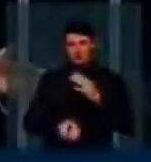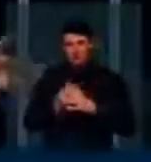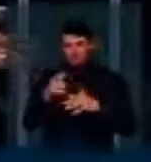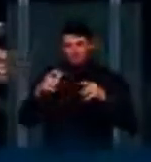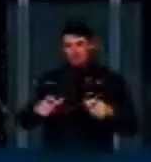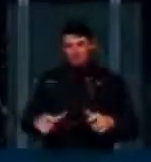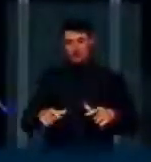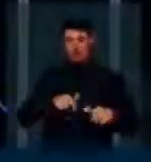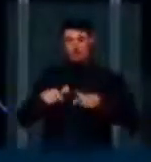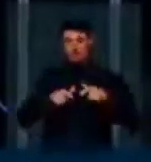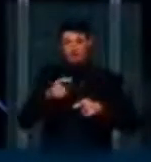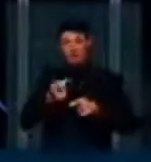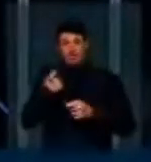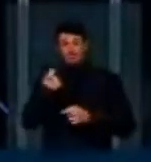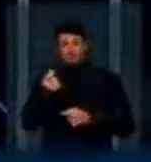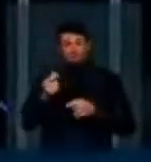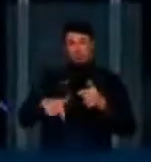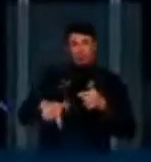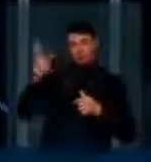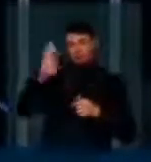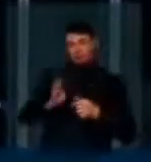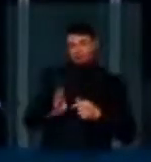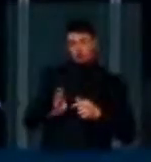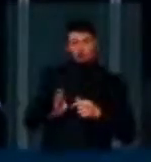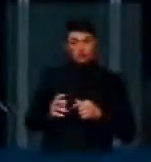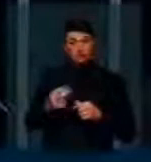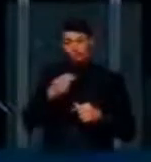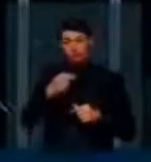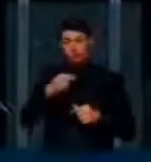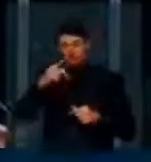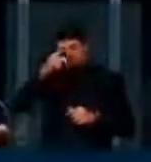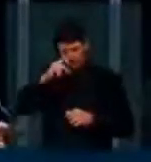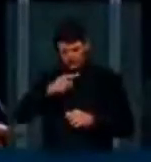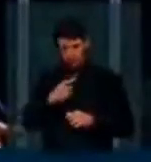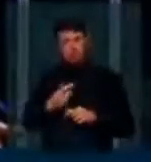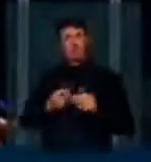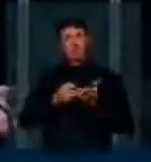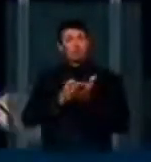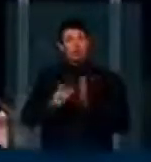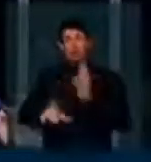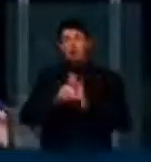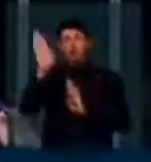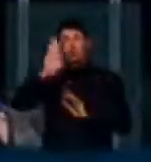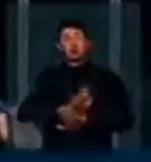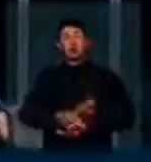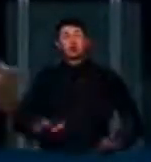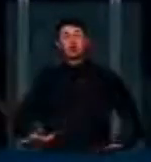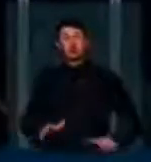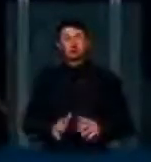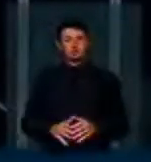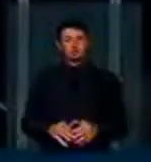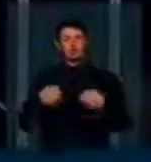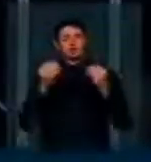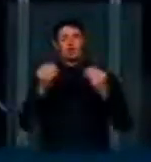que exerce atividade econômica no Brasil, não pode se negar a cumprir a lei brasileira. É isso. Como é